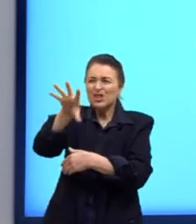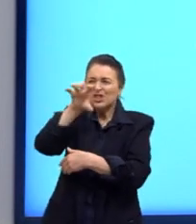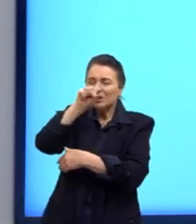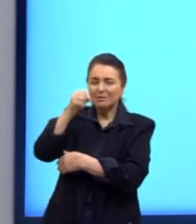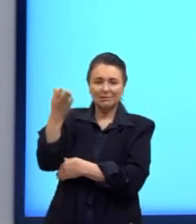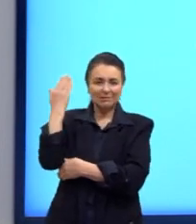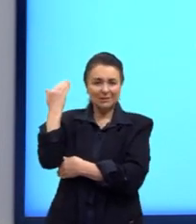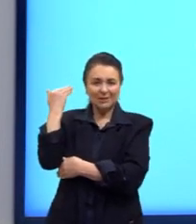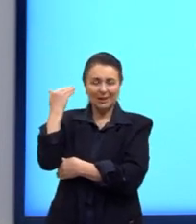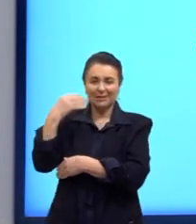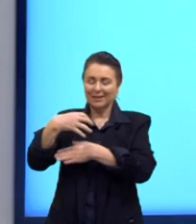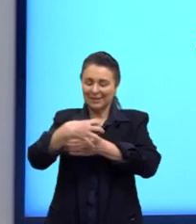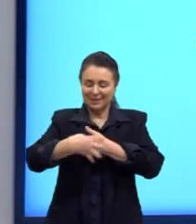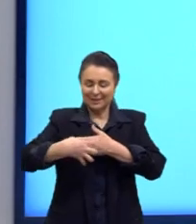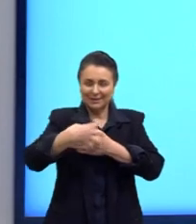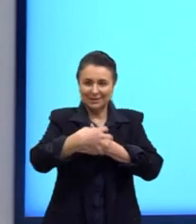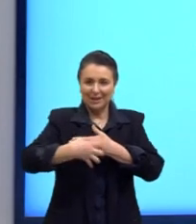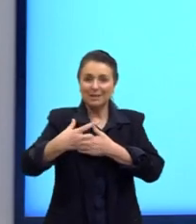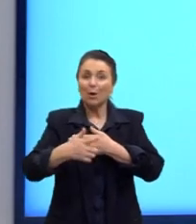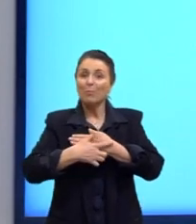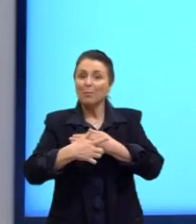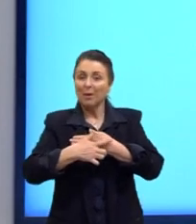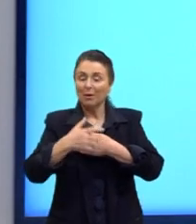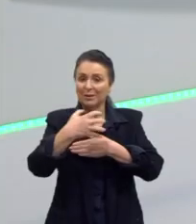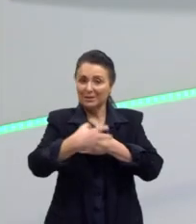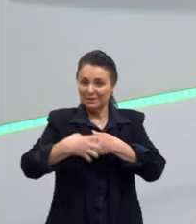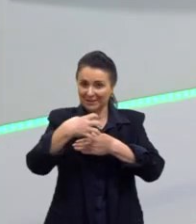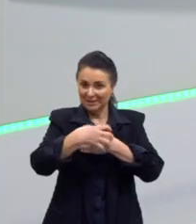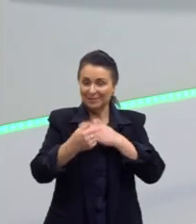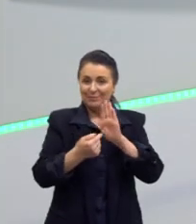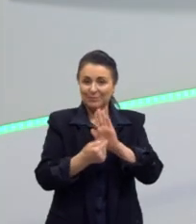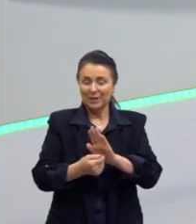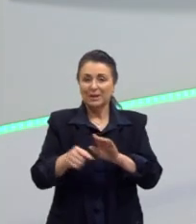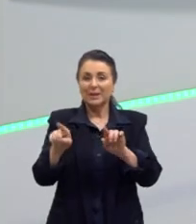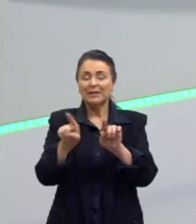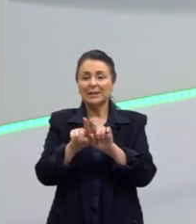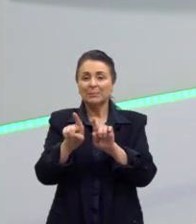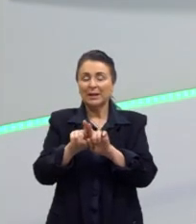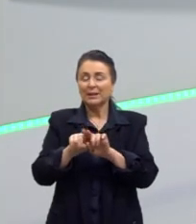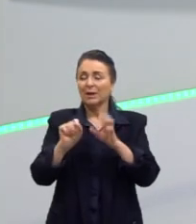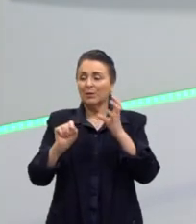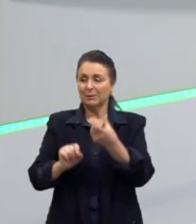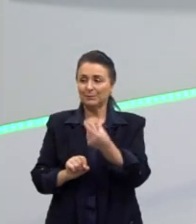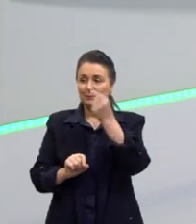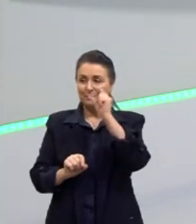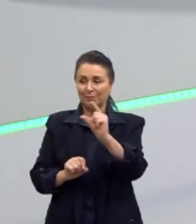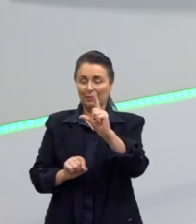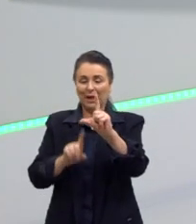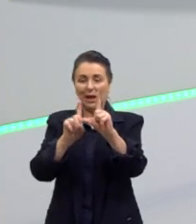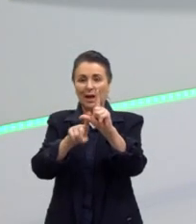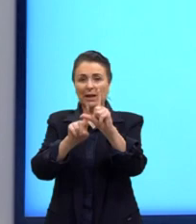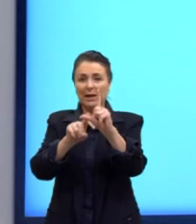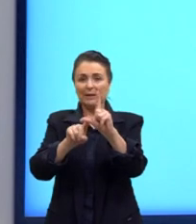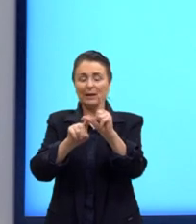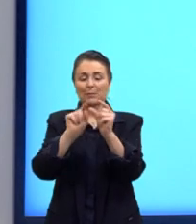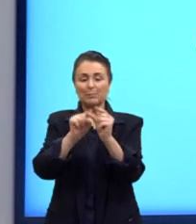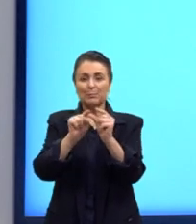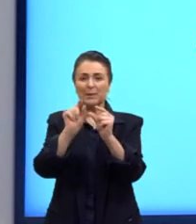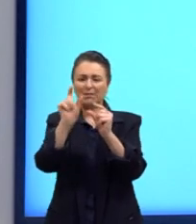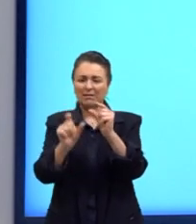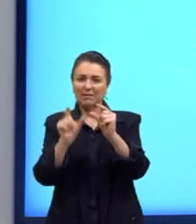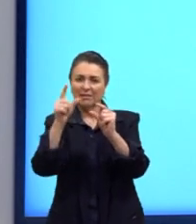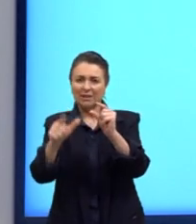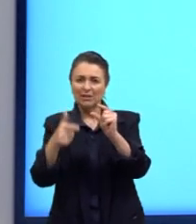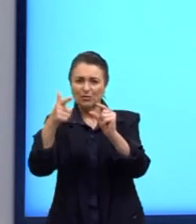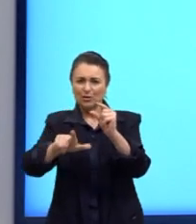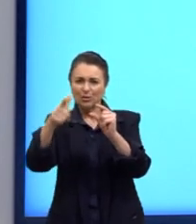nesse sentido que a sinestesia aparece. A literação. A literação é como se fosse a repetição de